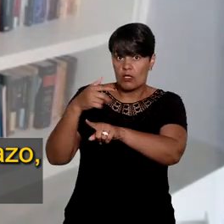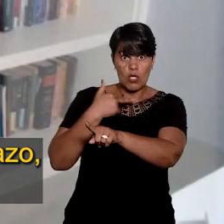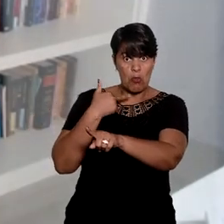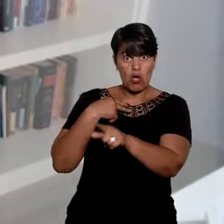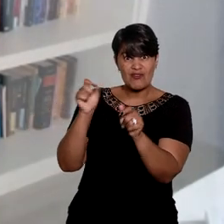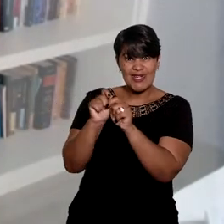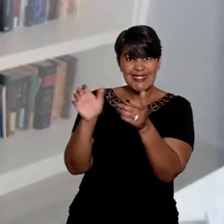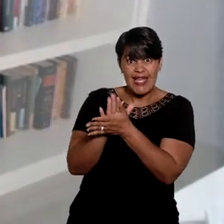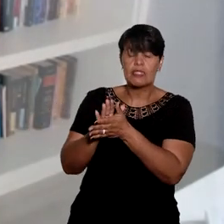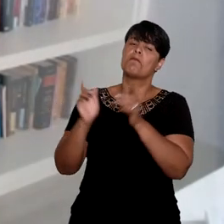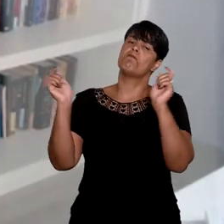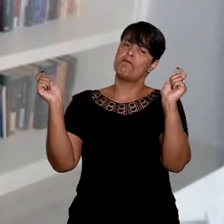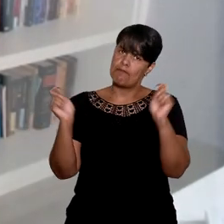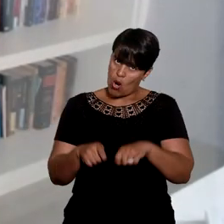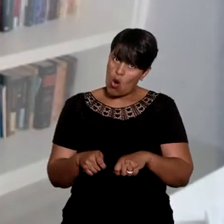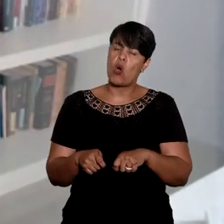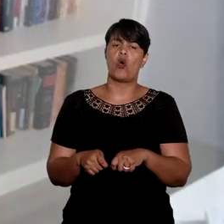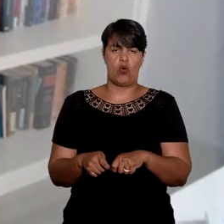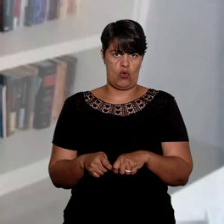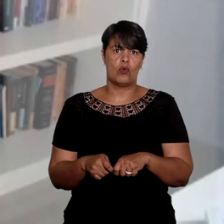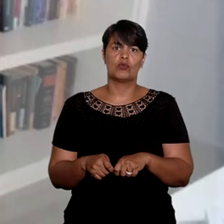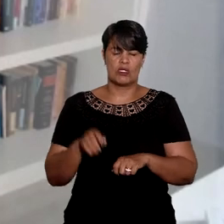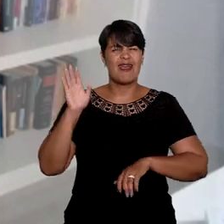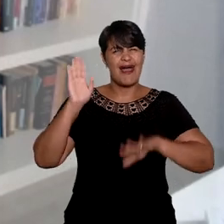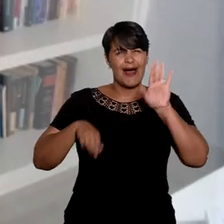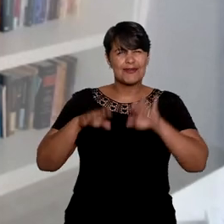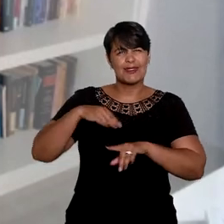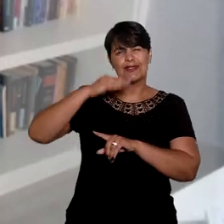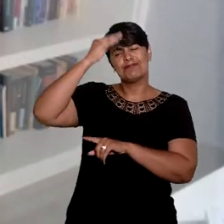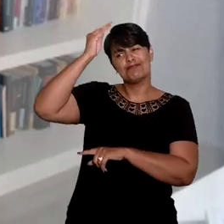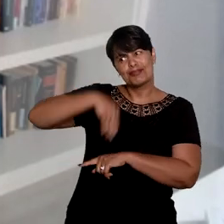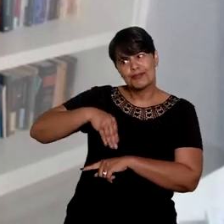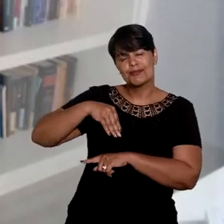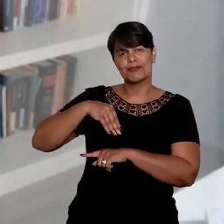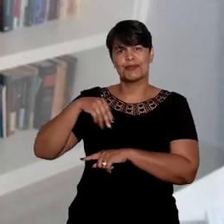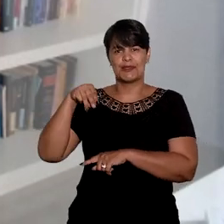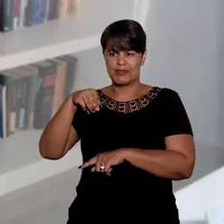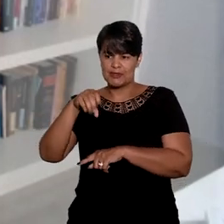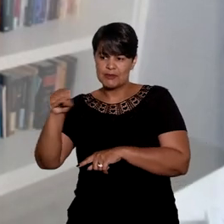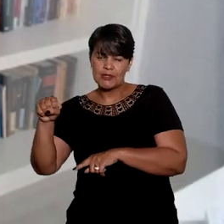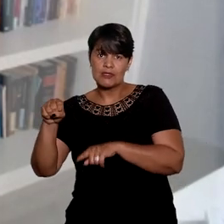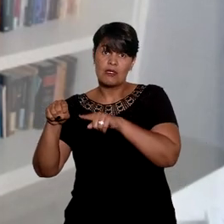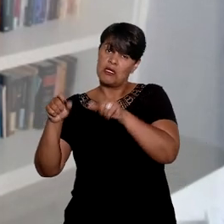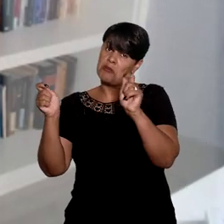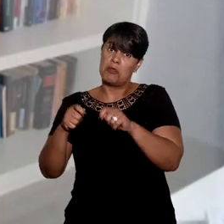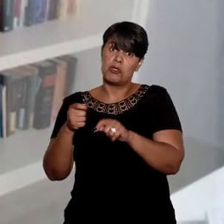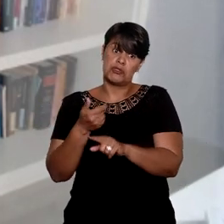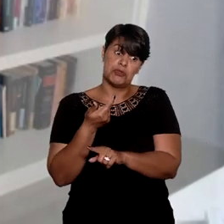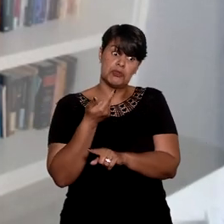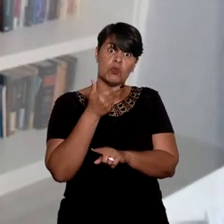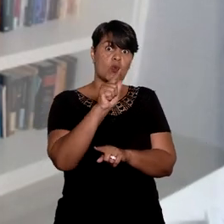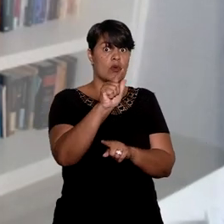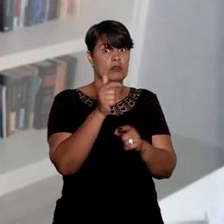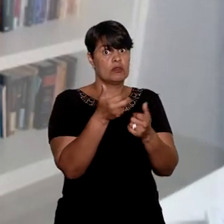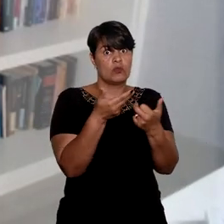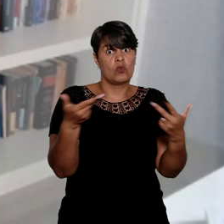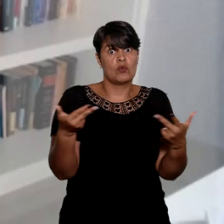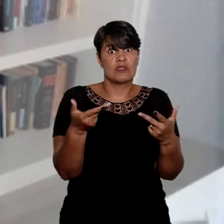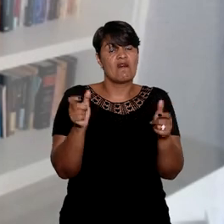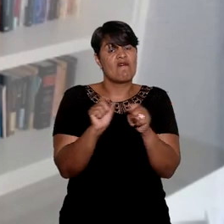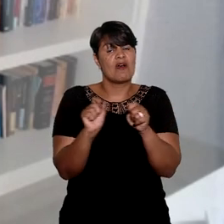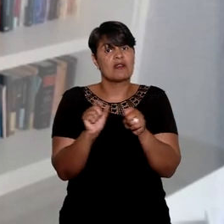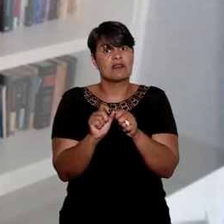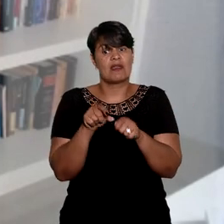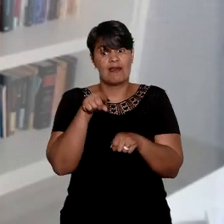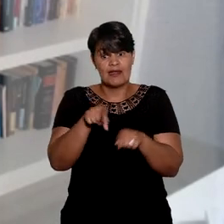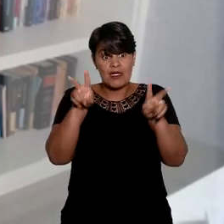jurisdicional. Abre mão do mandado de segurança pelo decurso dos 120 dias e nada impede que essa pessoa possa levar